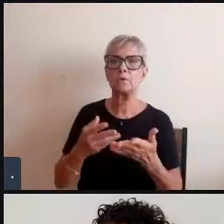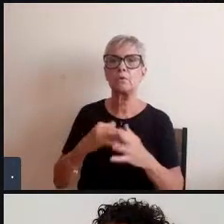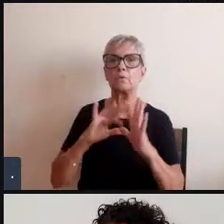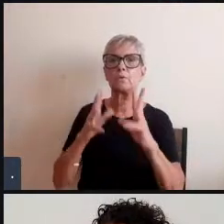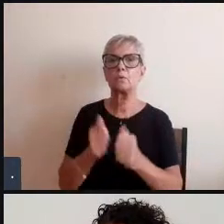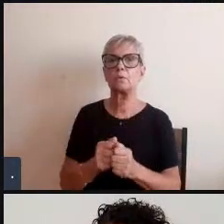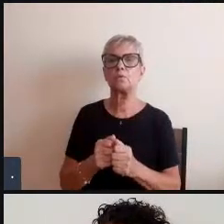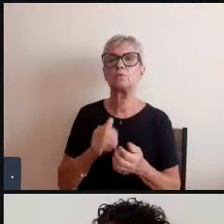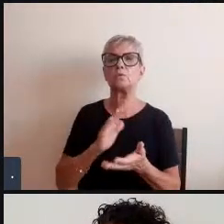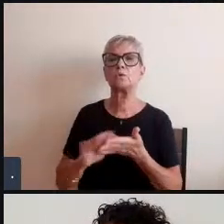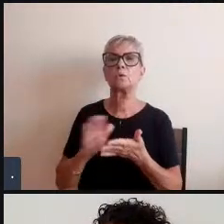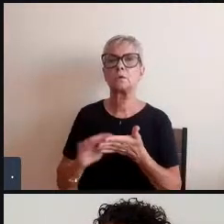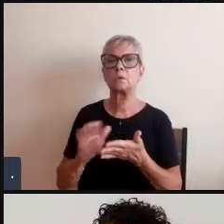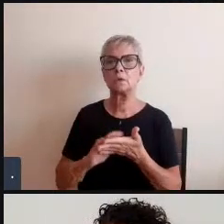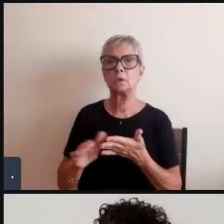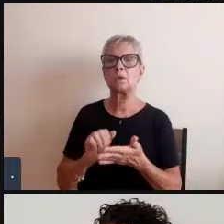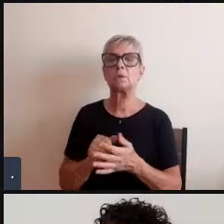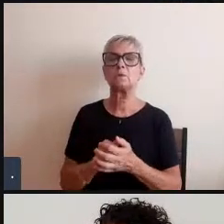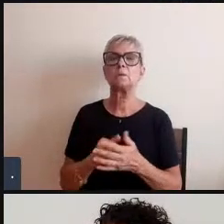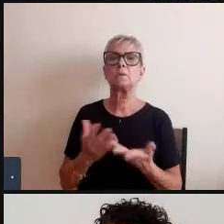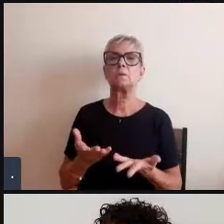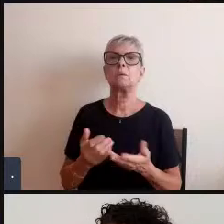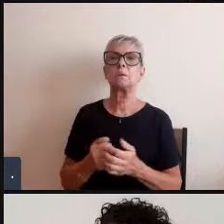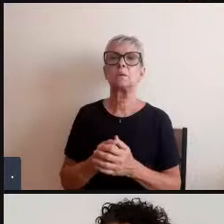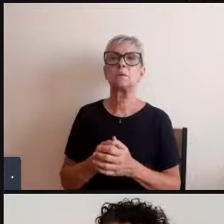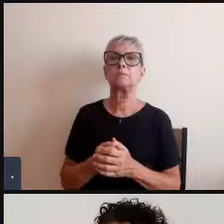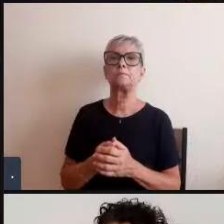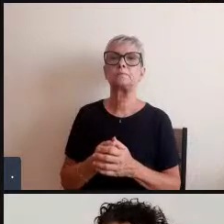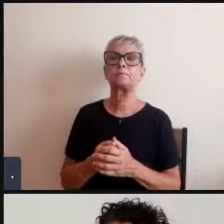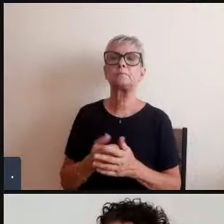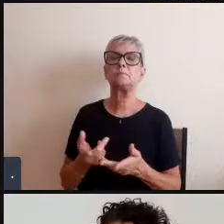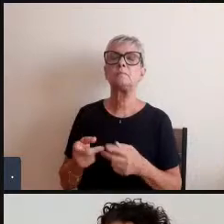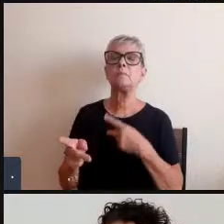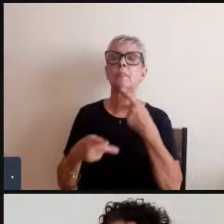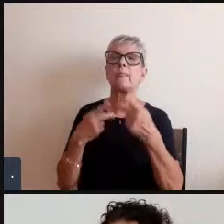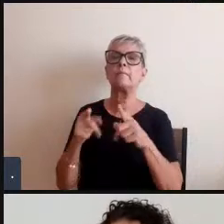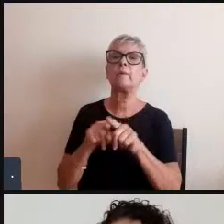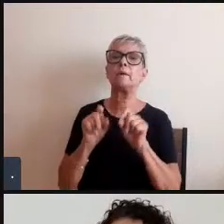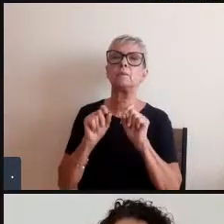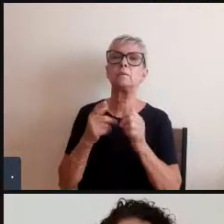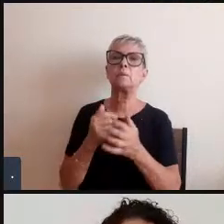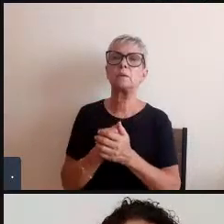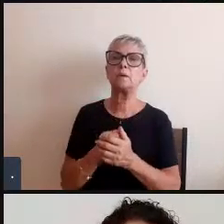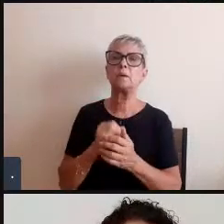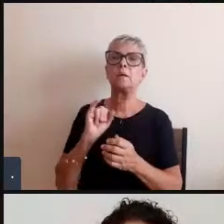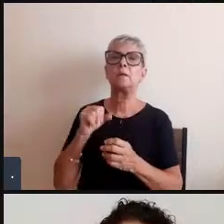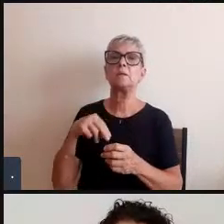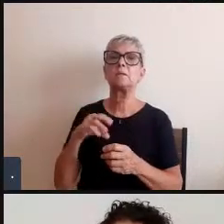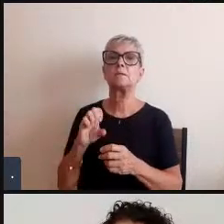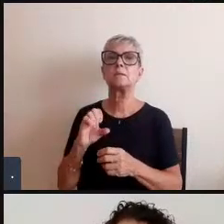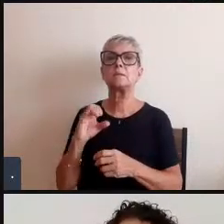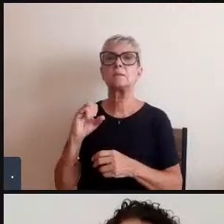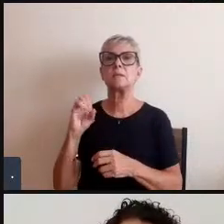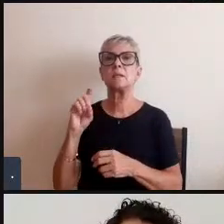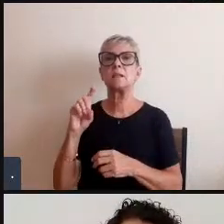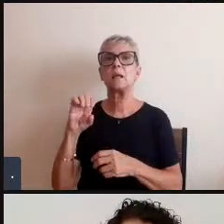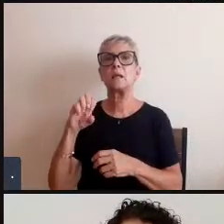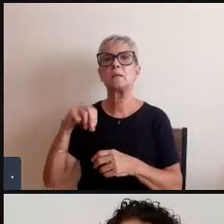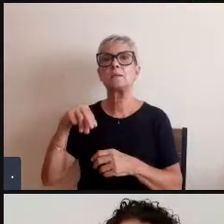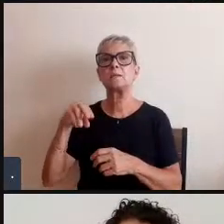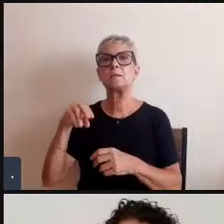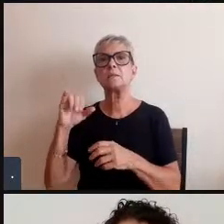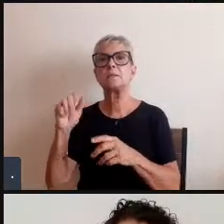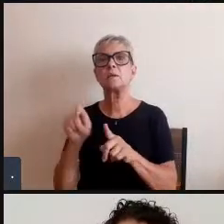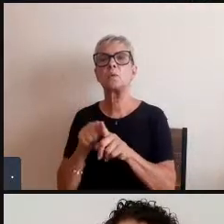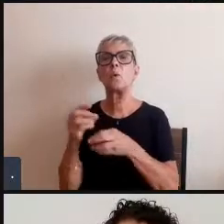e falando em cuidado falando em dissidência ausência de conflito como é que vocês percebem